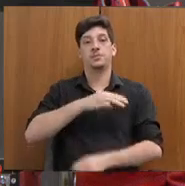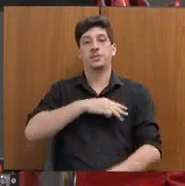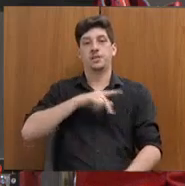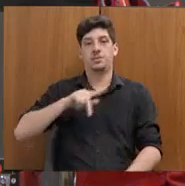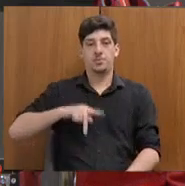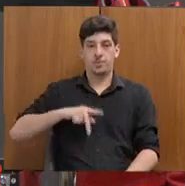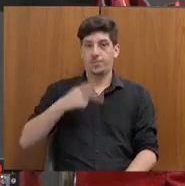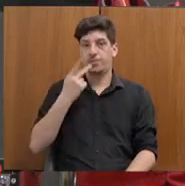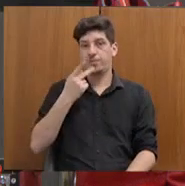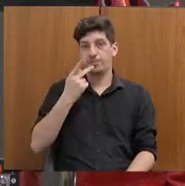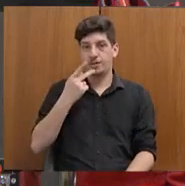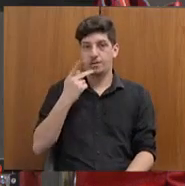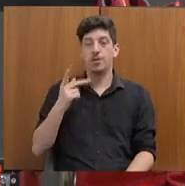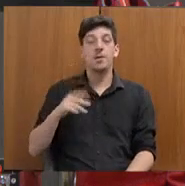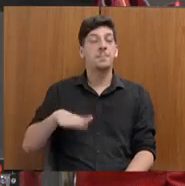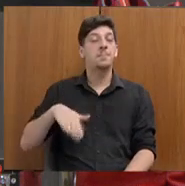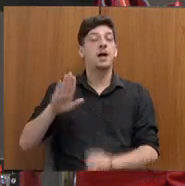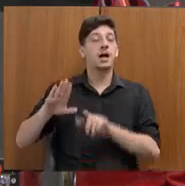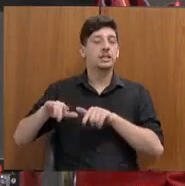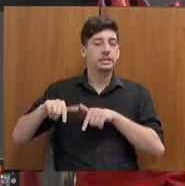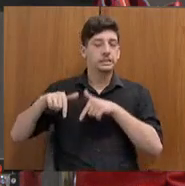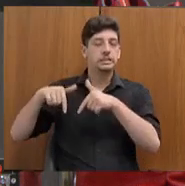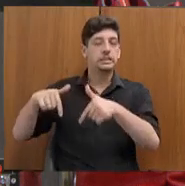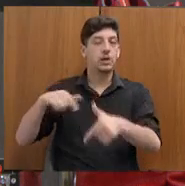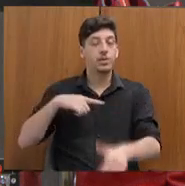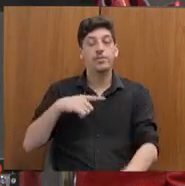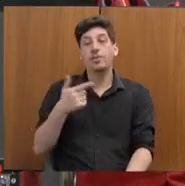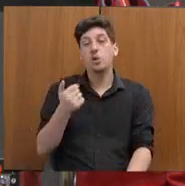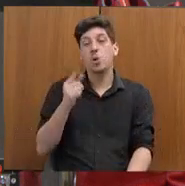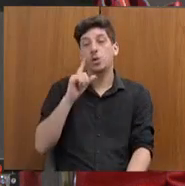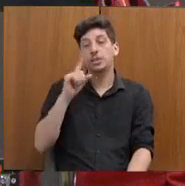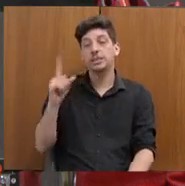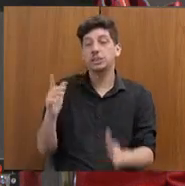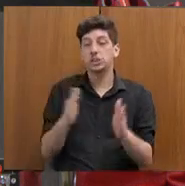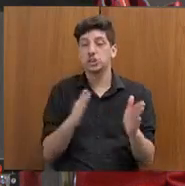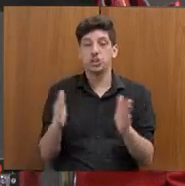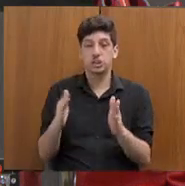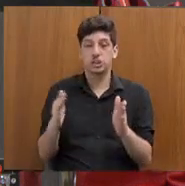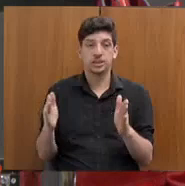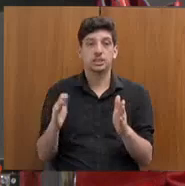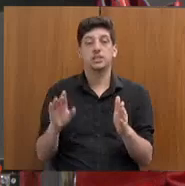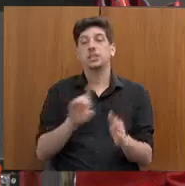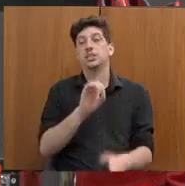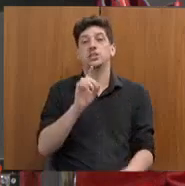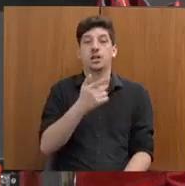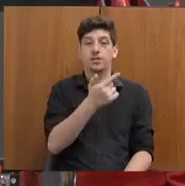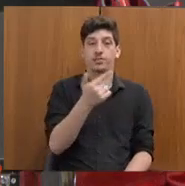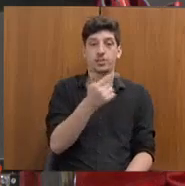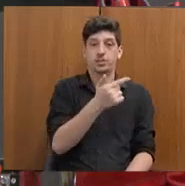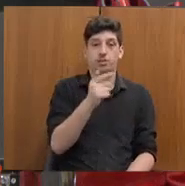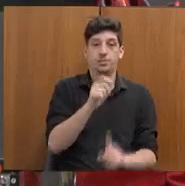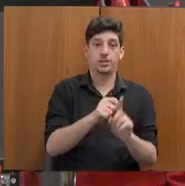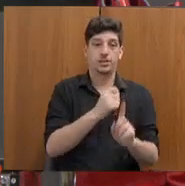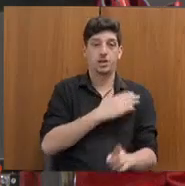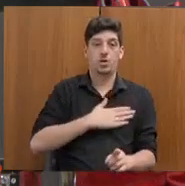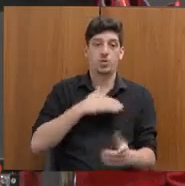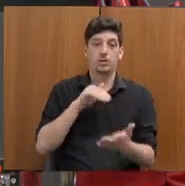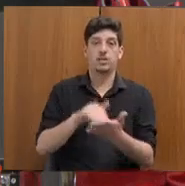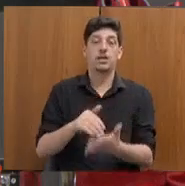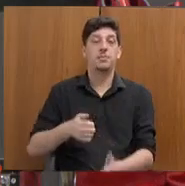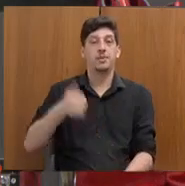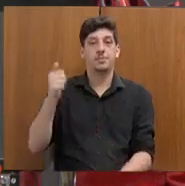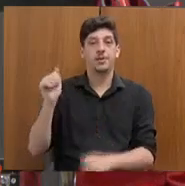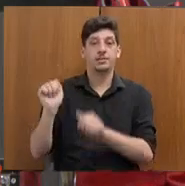operação realizada no Estado durou 12 dias, sendo realizada entre os dias 22 de agosto ao 1º de setembro, tendo